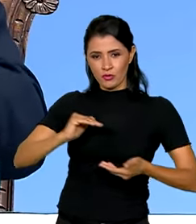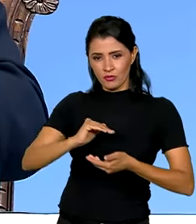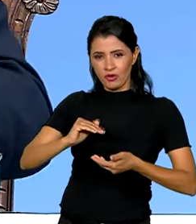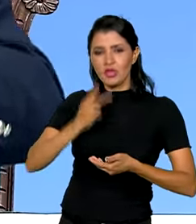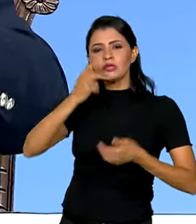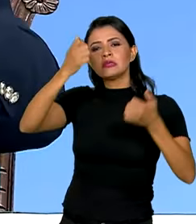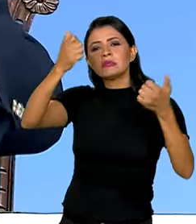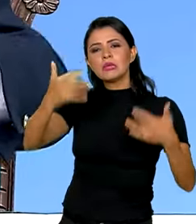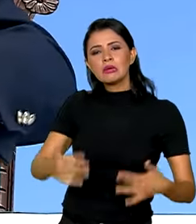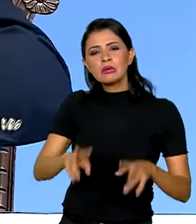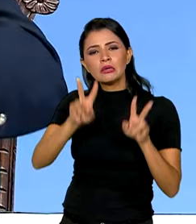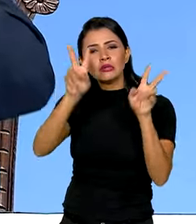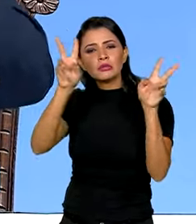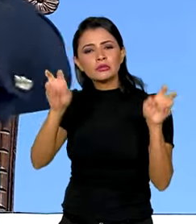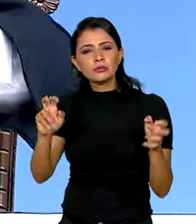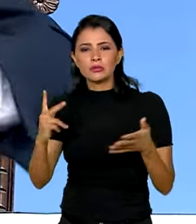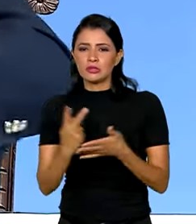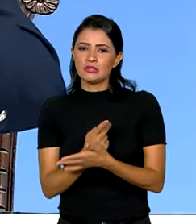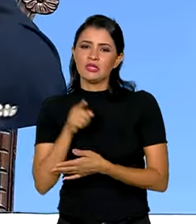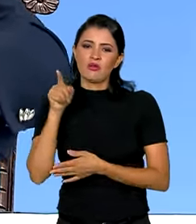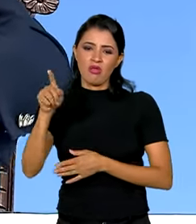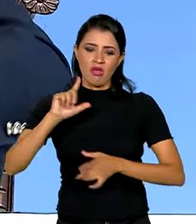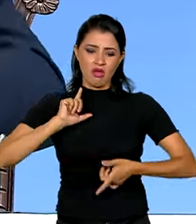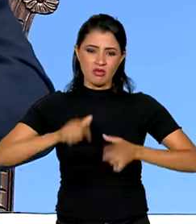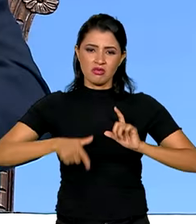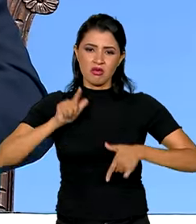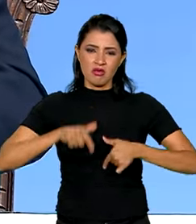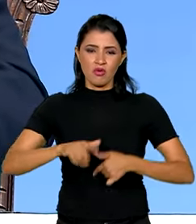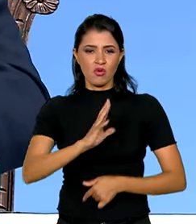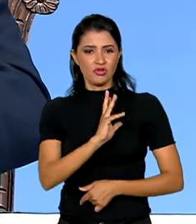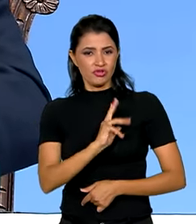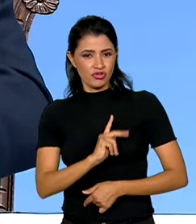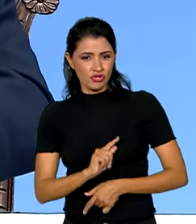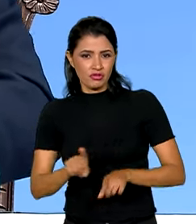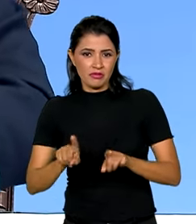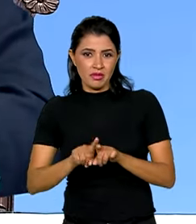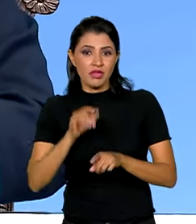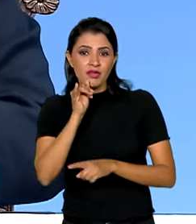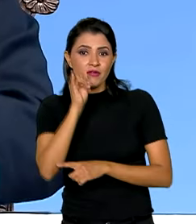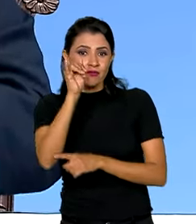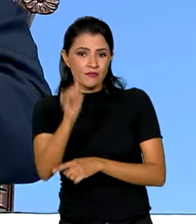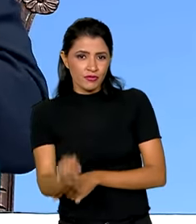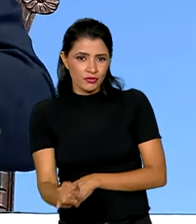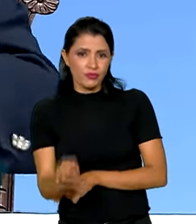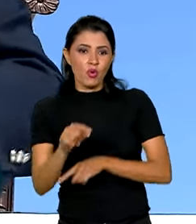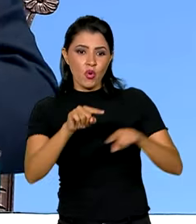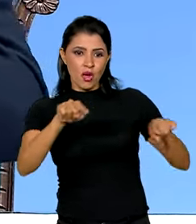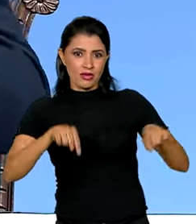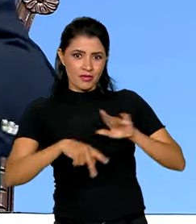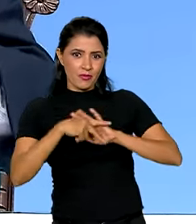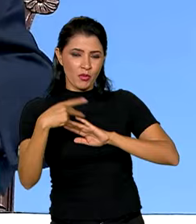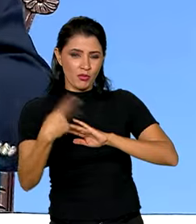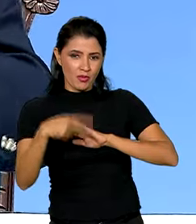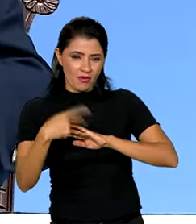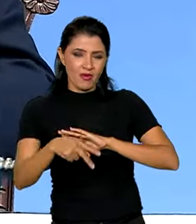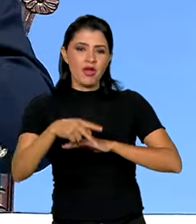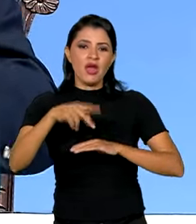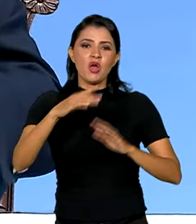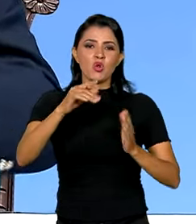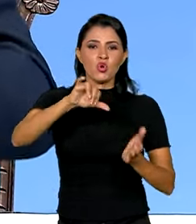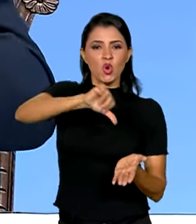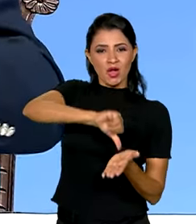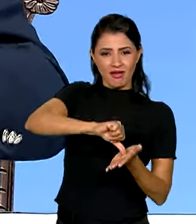falaram sobre a situação em Israel e na Palestina e avisaram que o escritório brasileiro em Ramalá